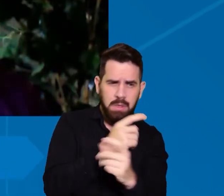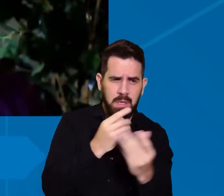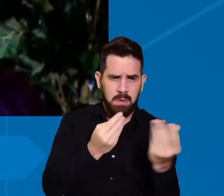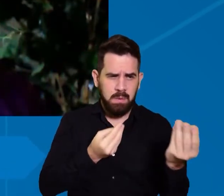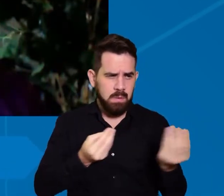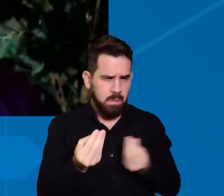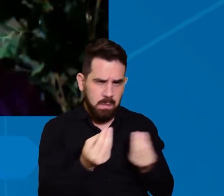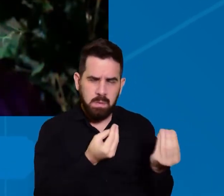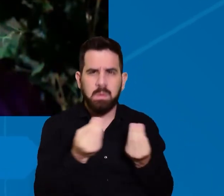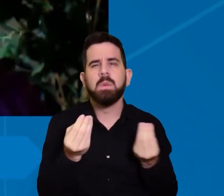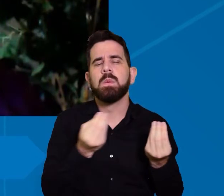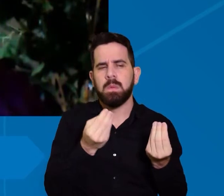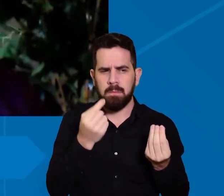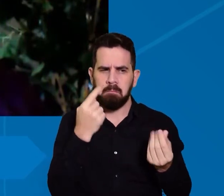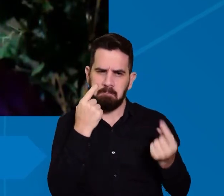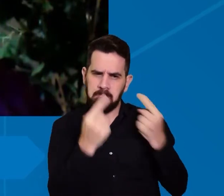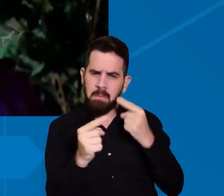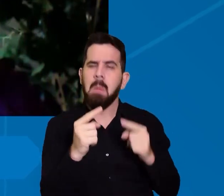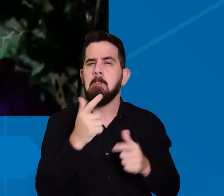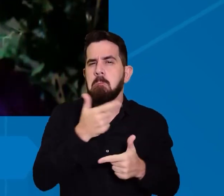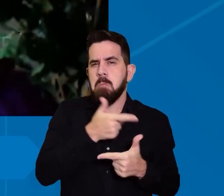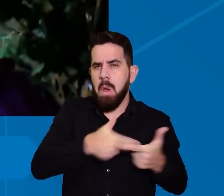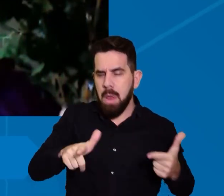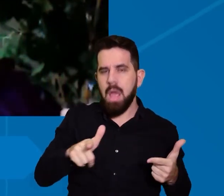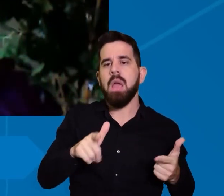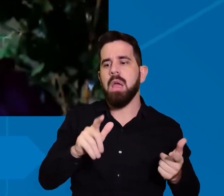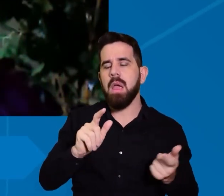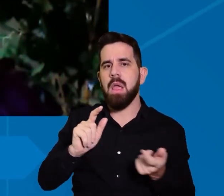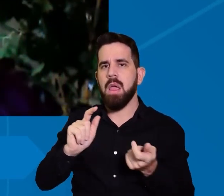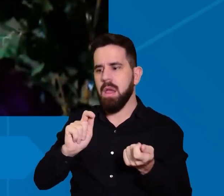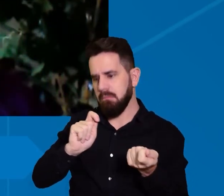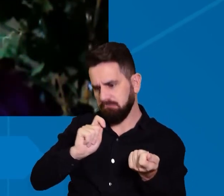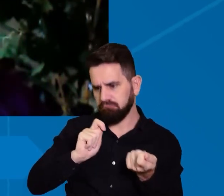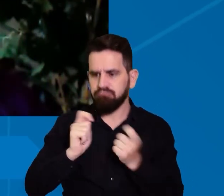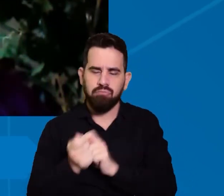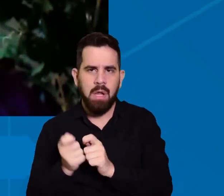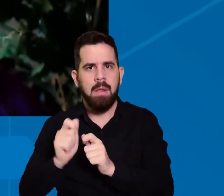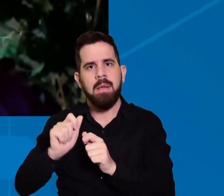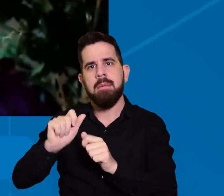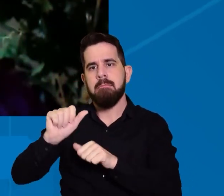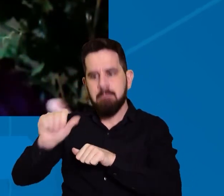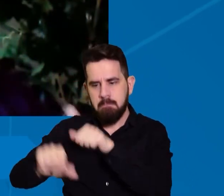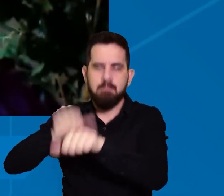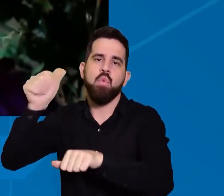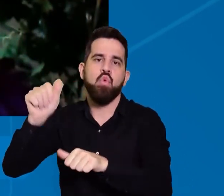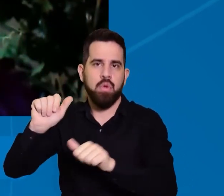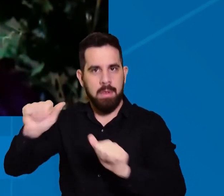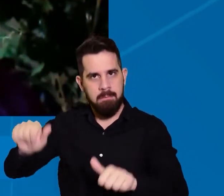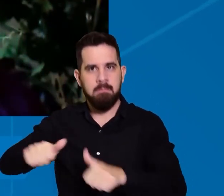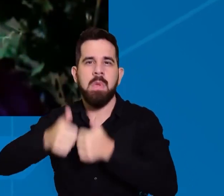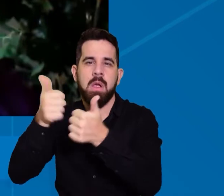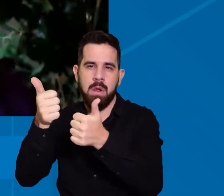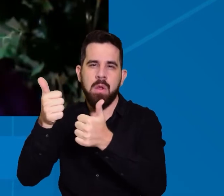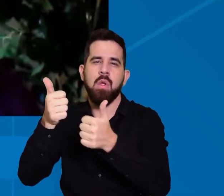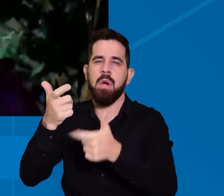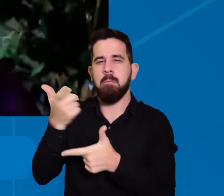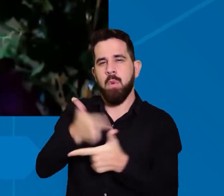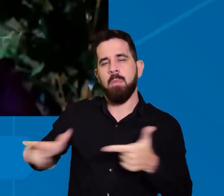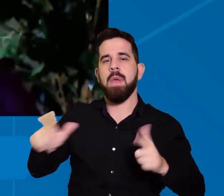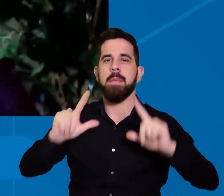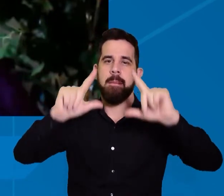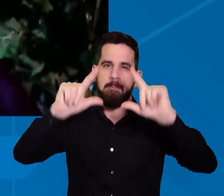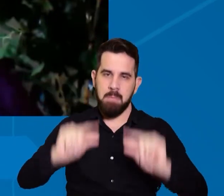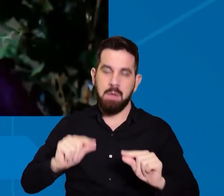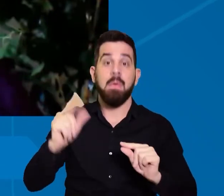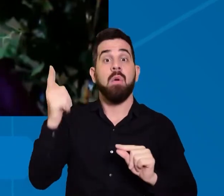de pontos que foram considerados mais problemáticos para poder diminuir essa dificuldade, diminuir essa problemática e